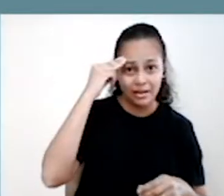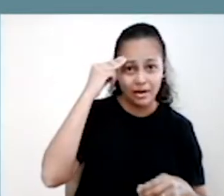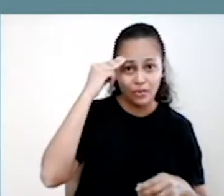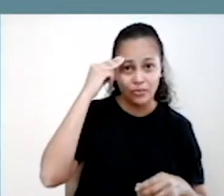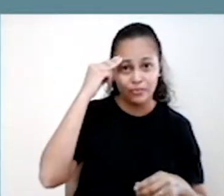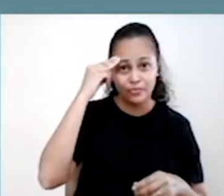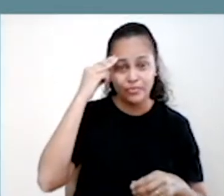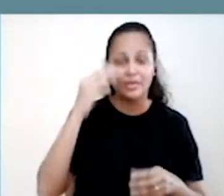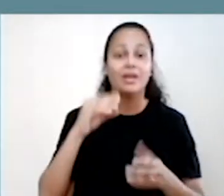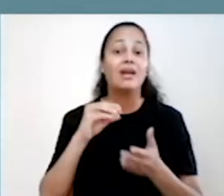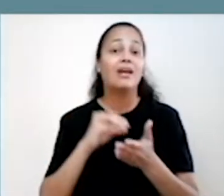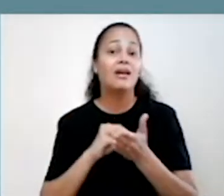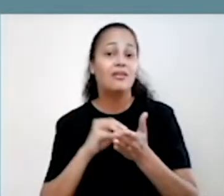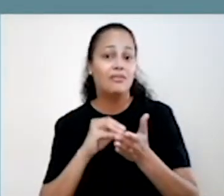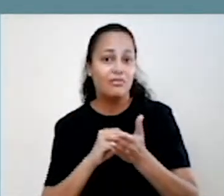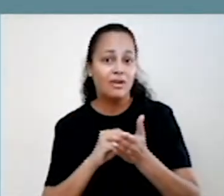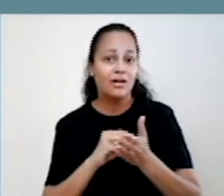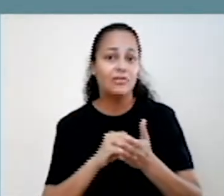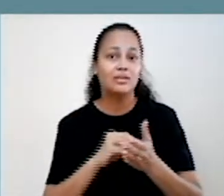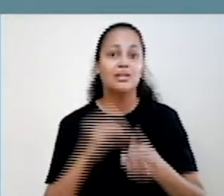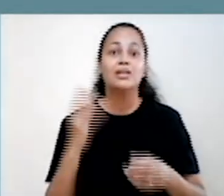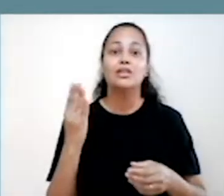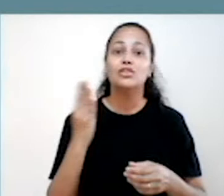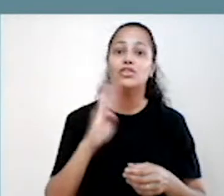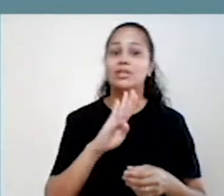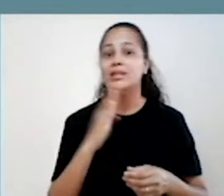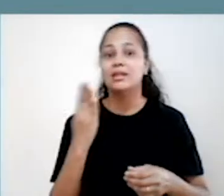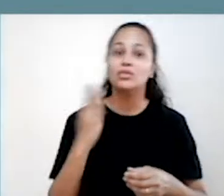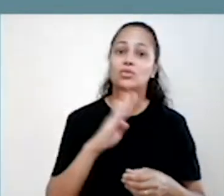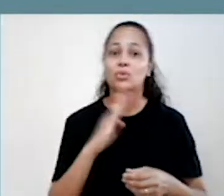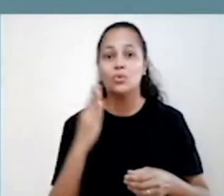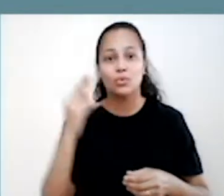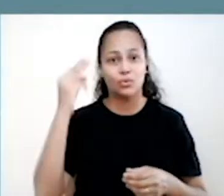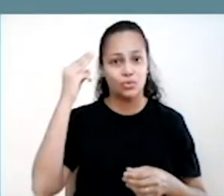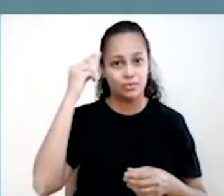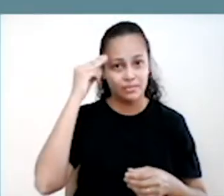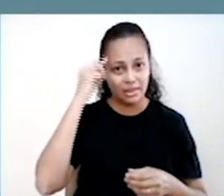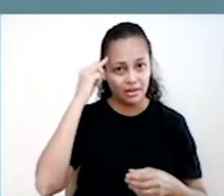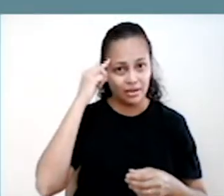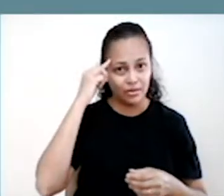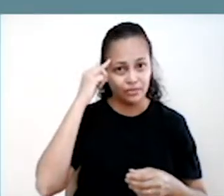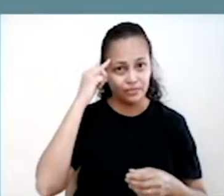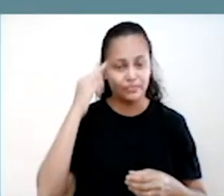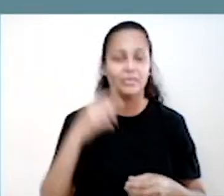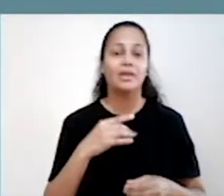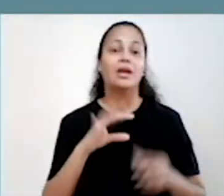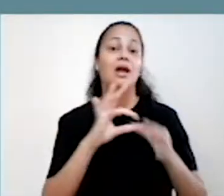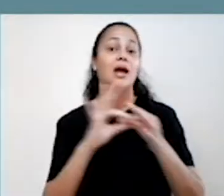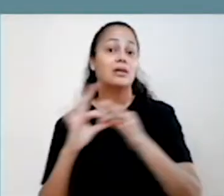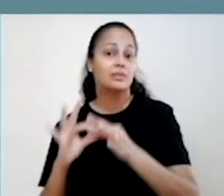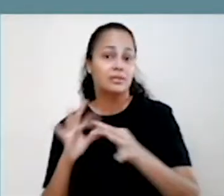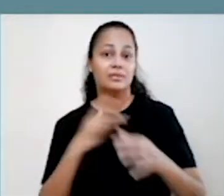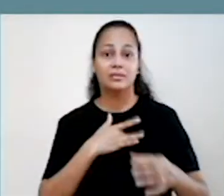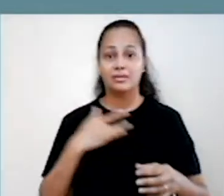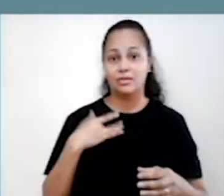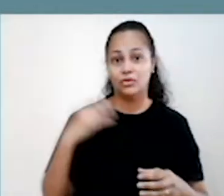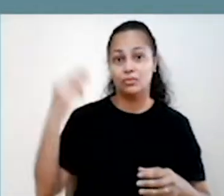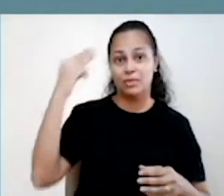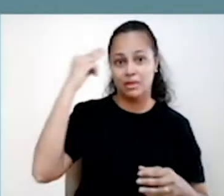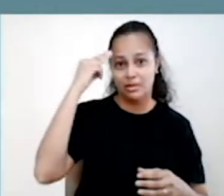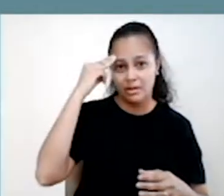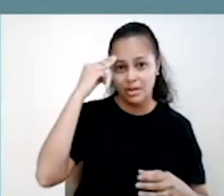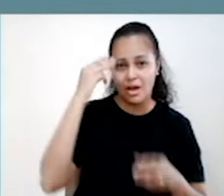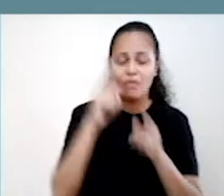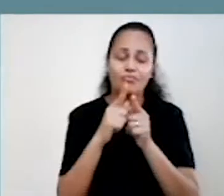transtornos mentais. Segundo a Organização Mundial da Saúde, OMS, o conceito de saúde mental é amplo e trata-se de um